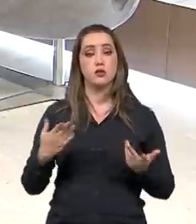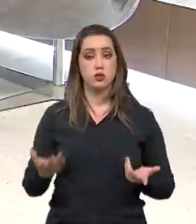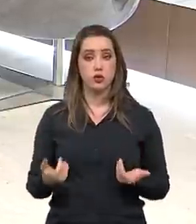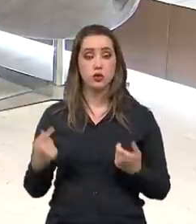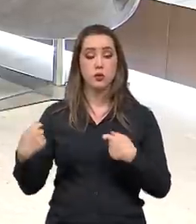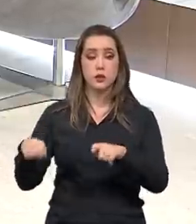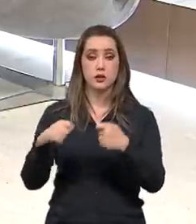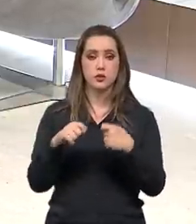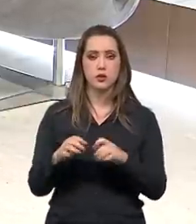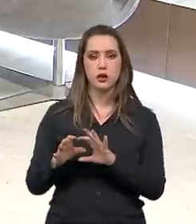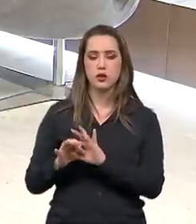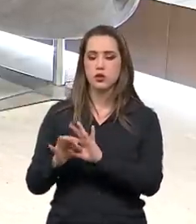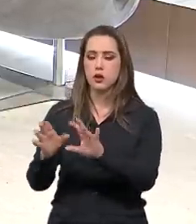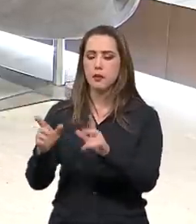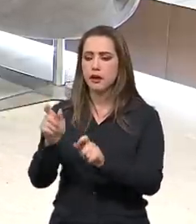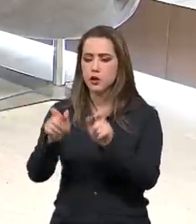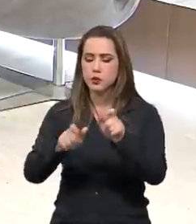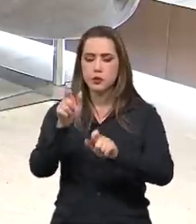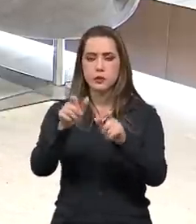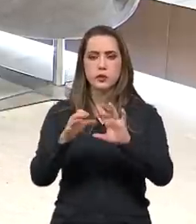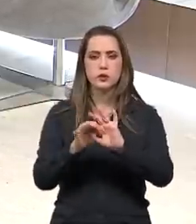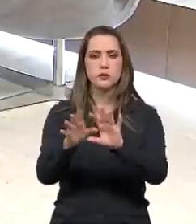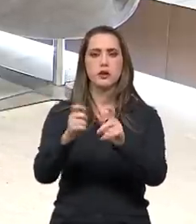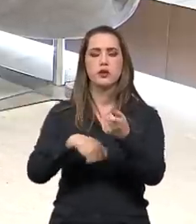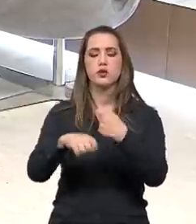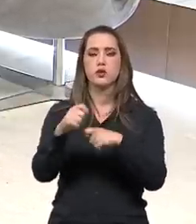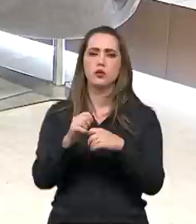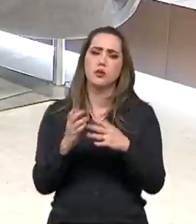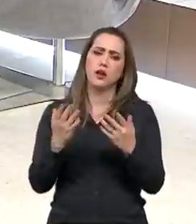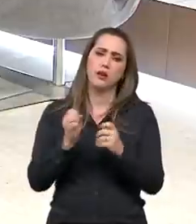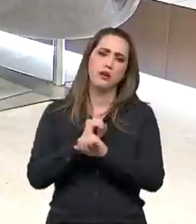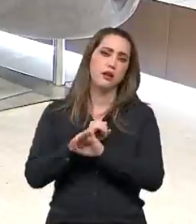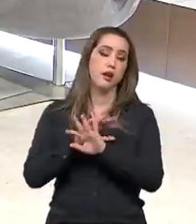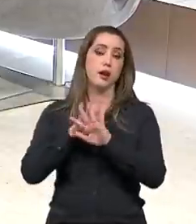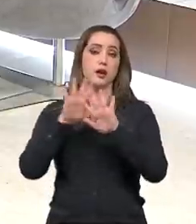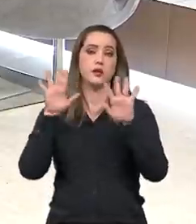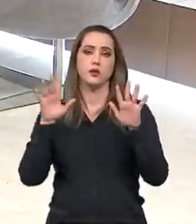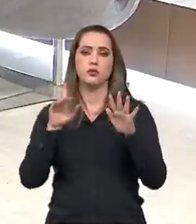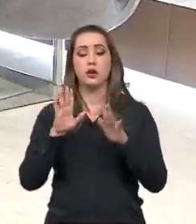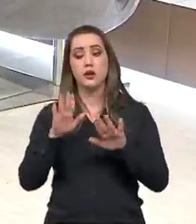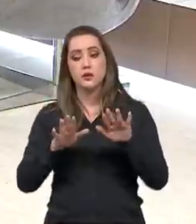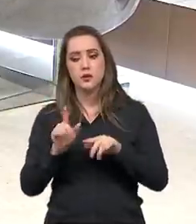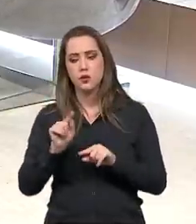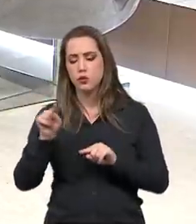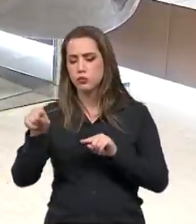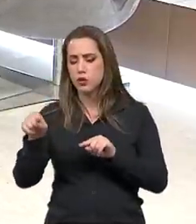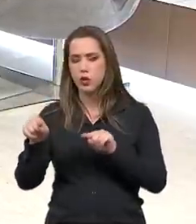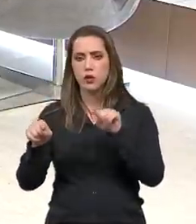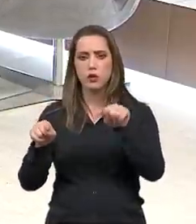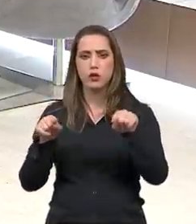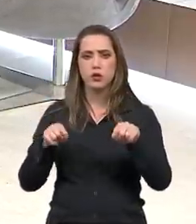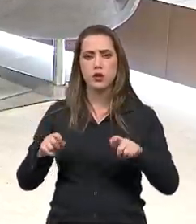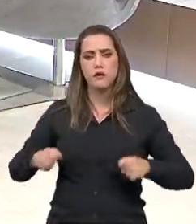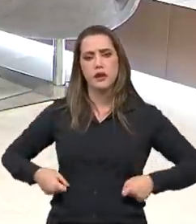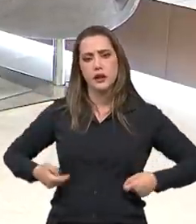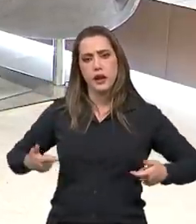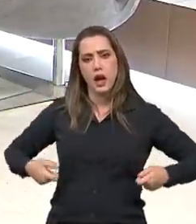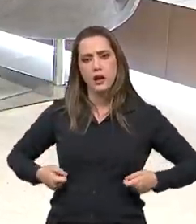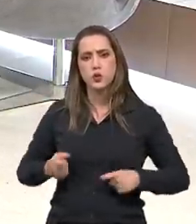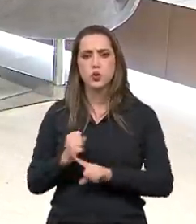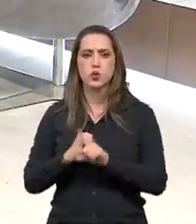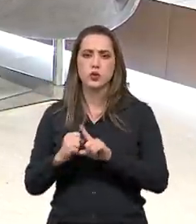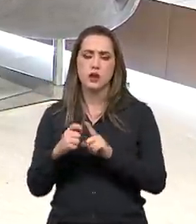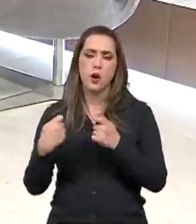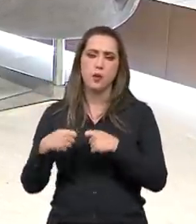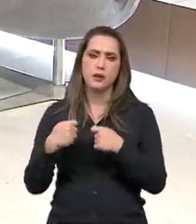deixar, vamos dar liberdade para as pessoas, liberdade econômica. É evidente que, pontualmente, teve um aumento do gasto social.